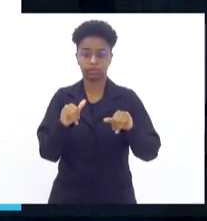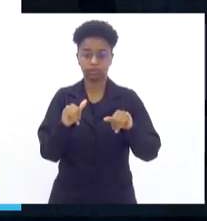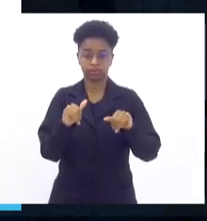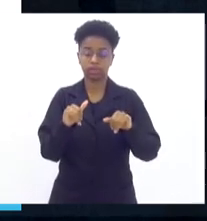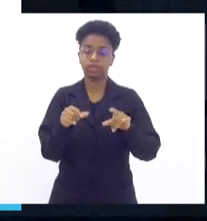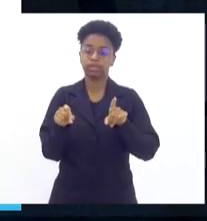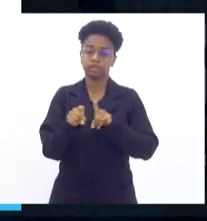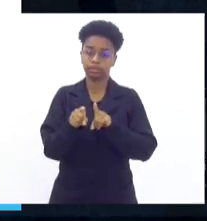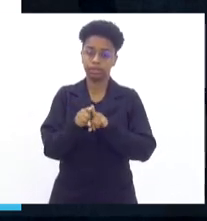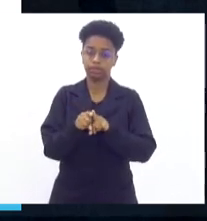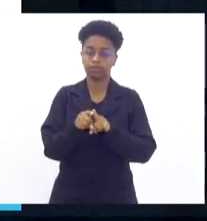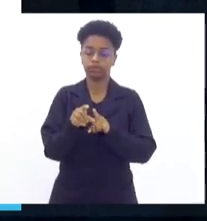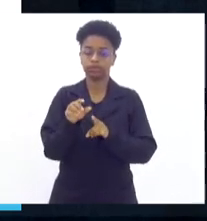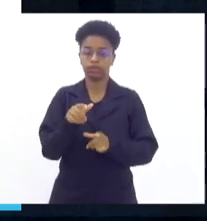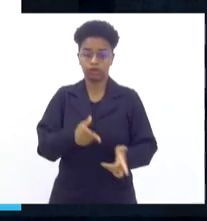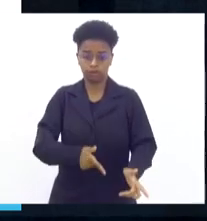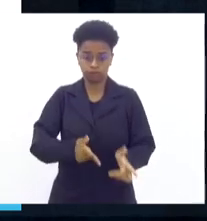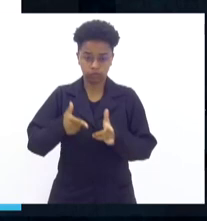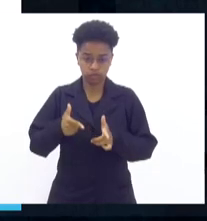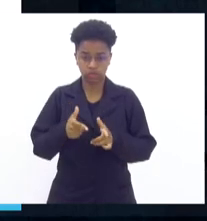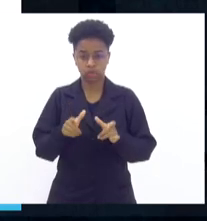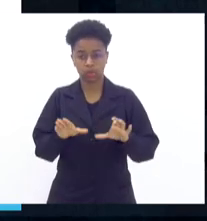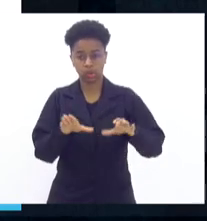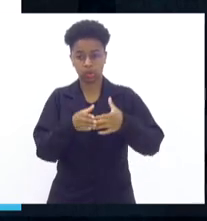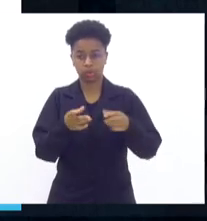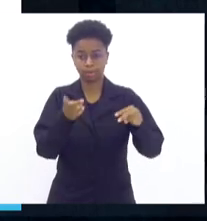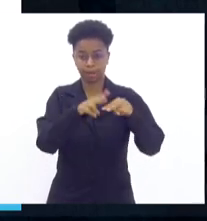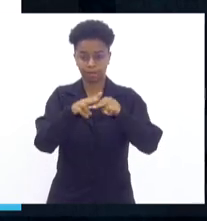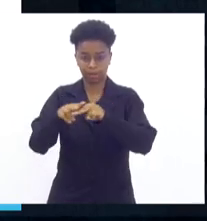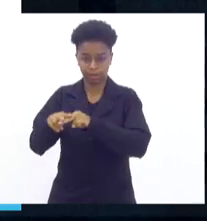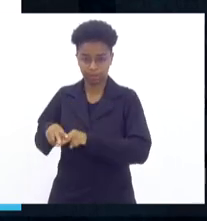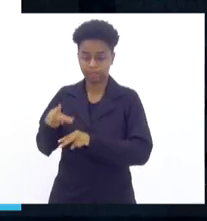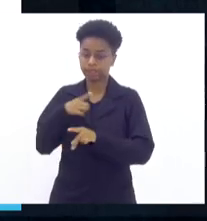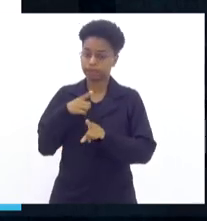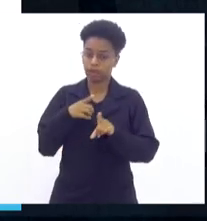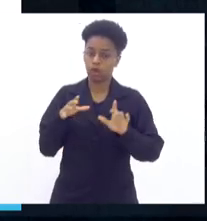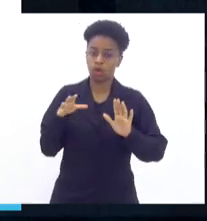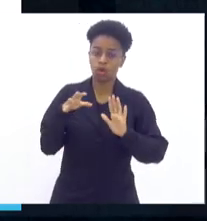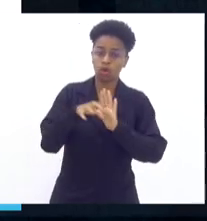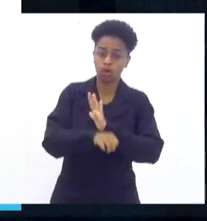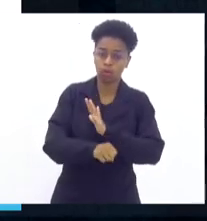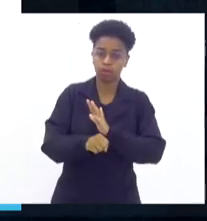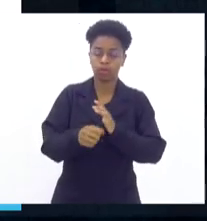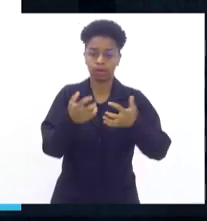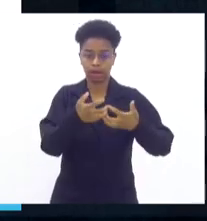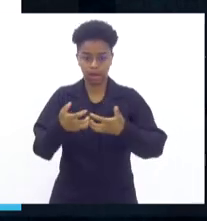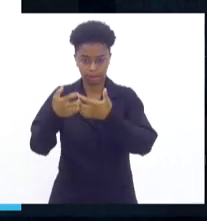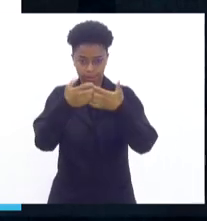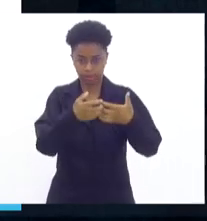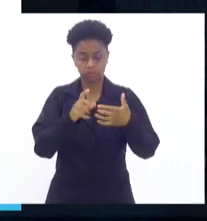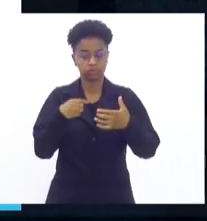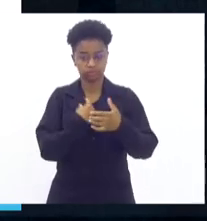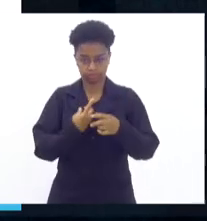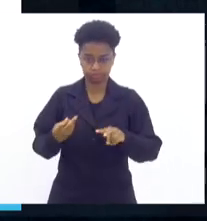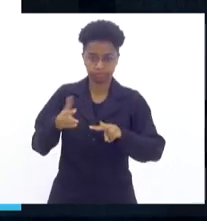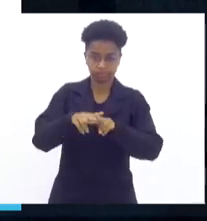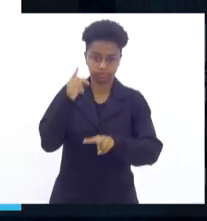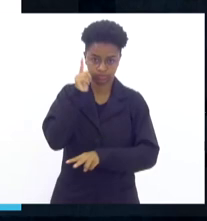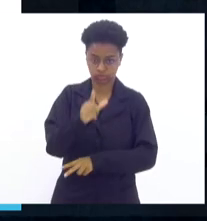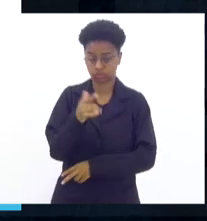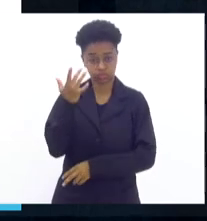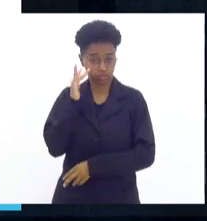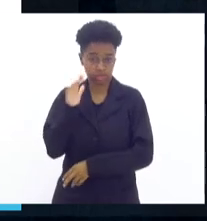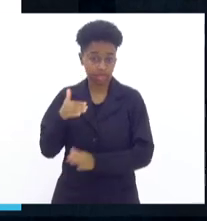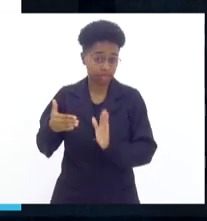os fuzis, as quadrilhas capturadas, teve uma quadrilha também de roubo de carga que foi capturada. A gente não sabe até quando esses